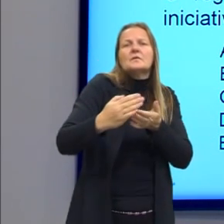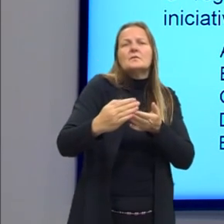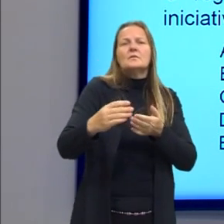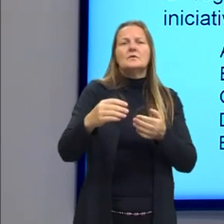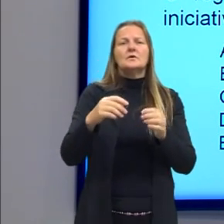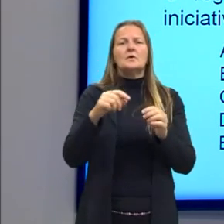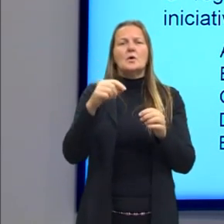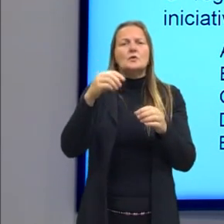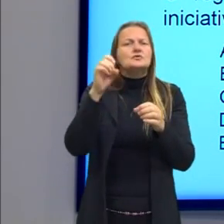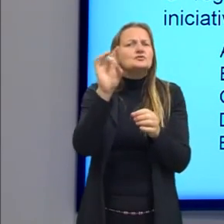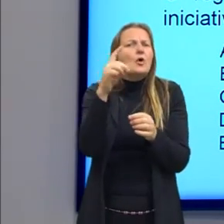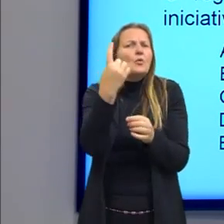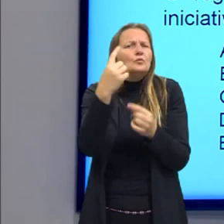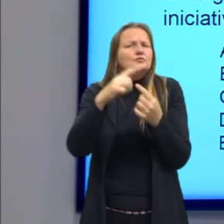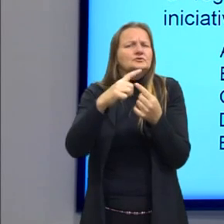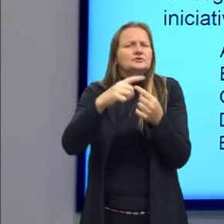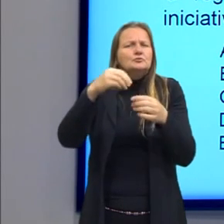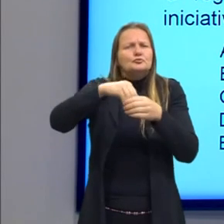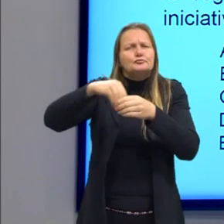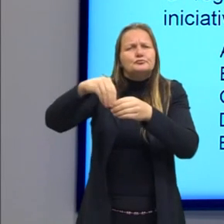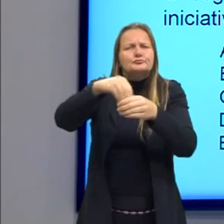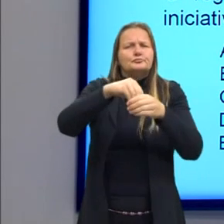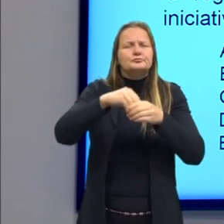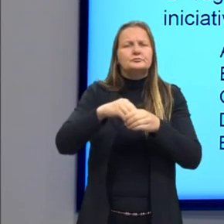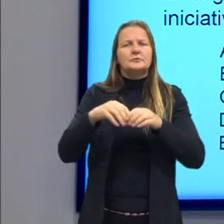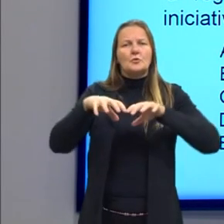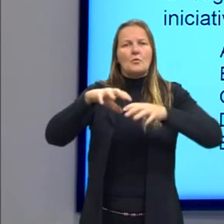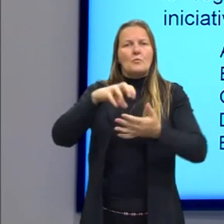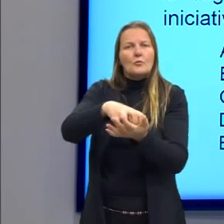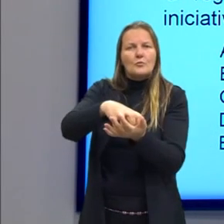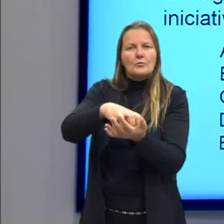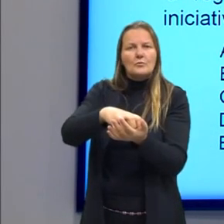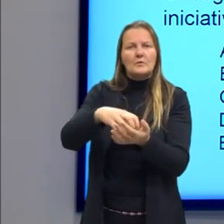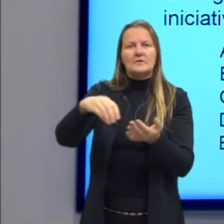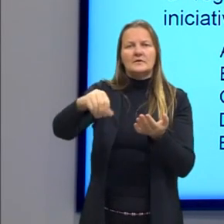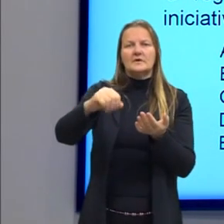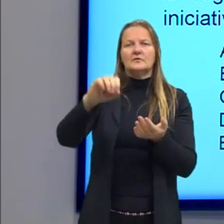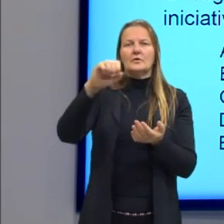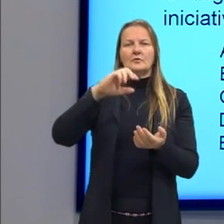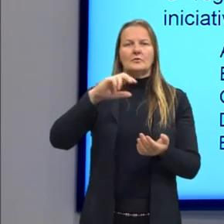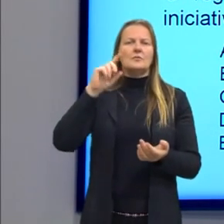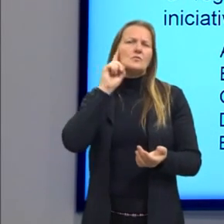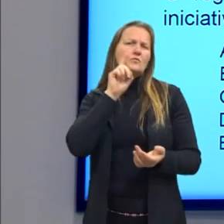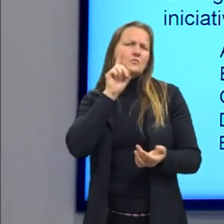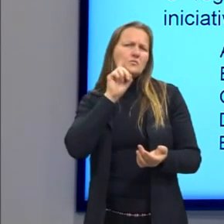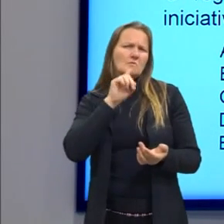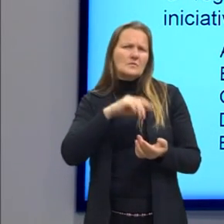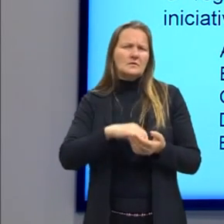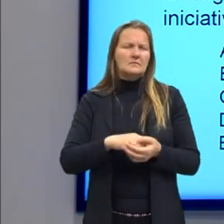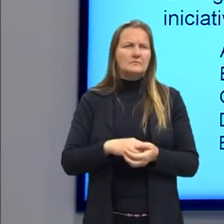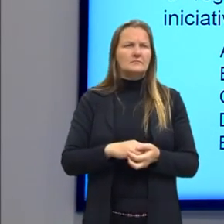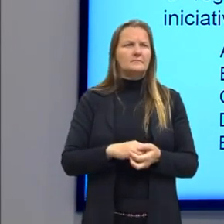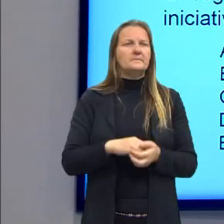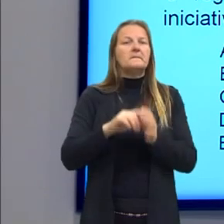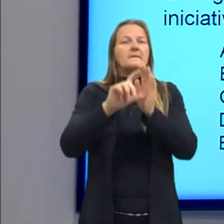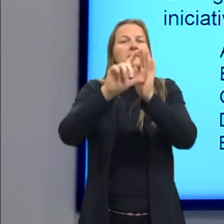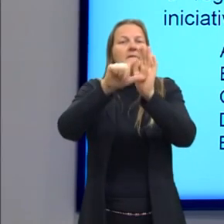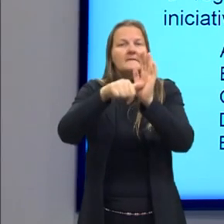de monocultura para efetivar a ocupação do território americano. Então, depois,